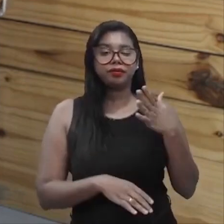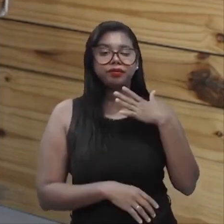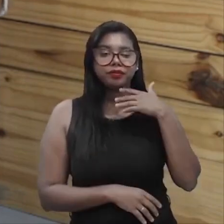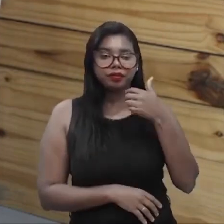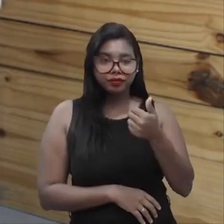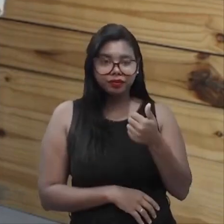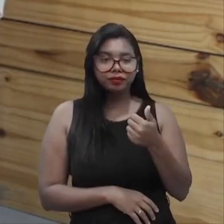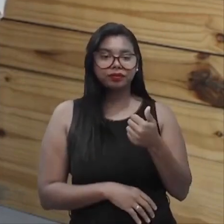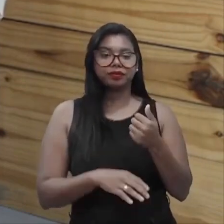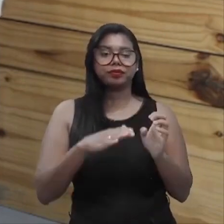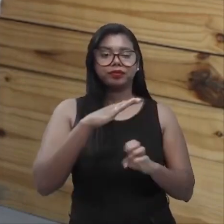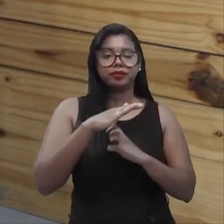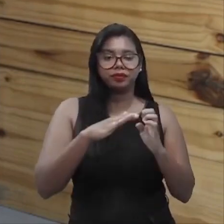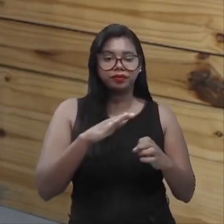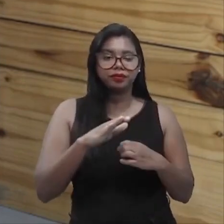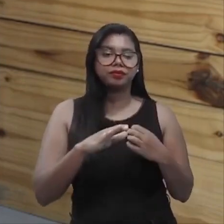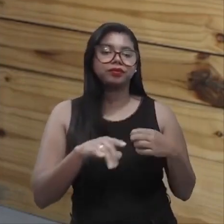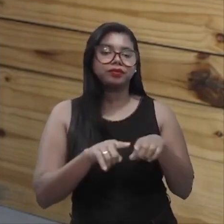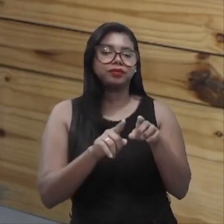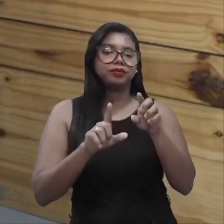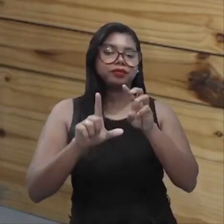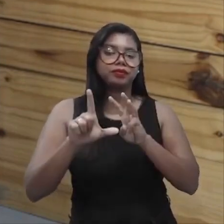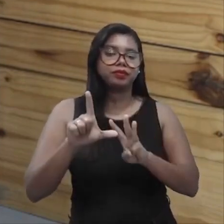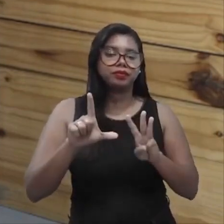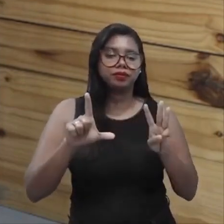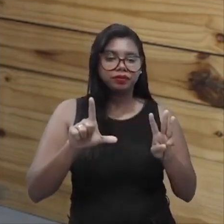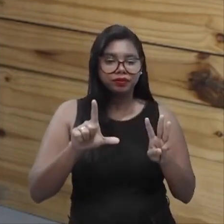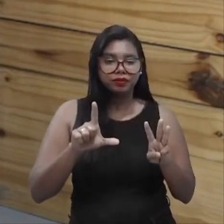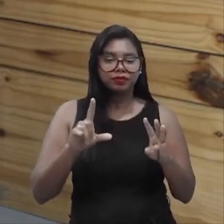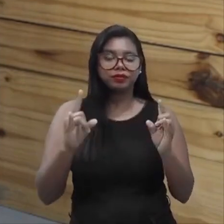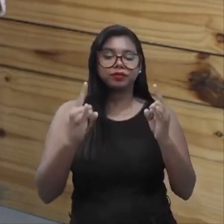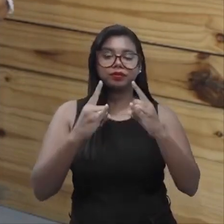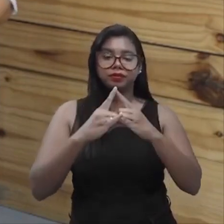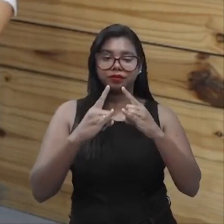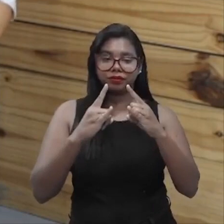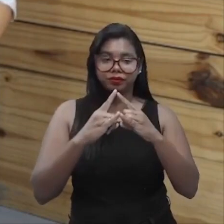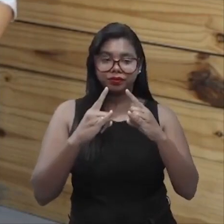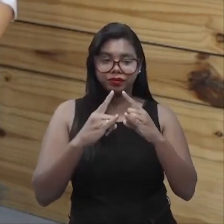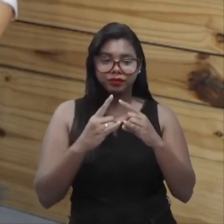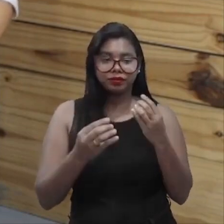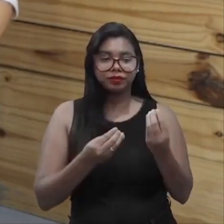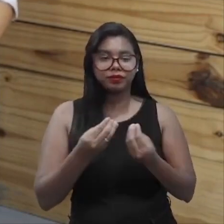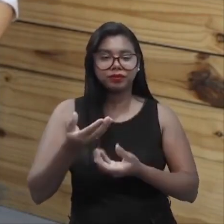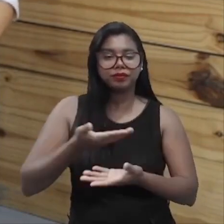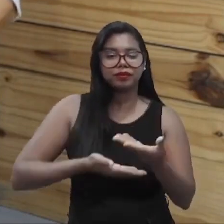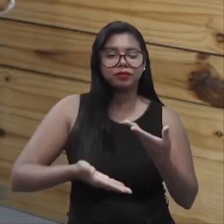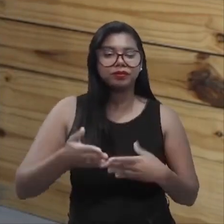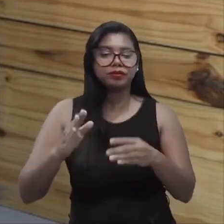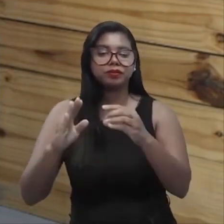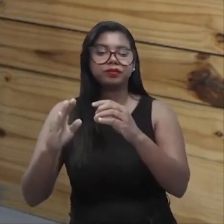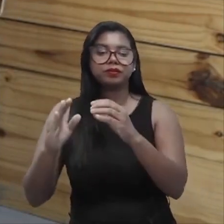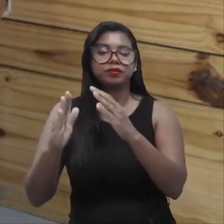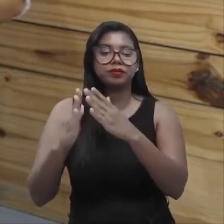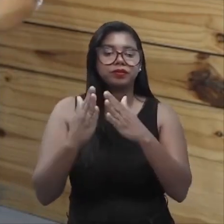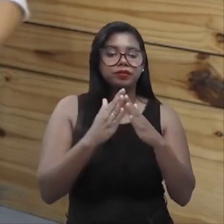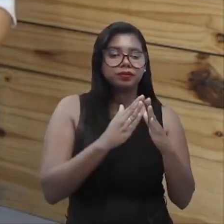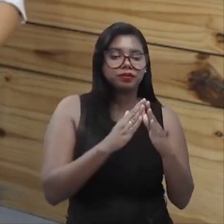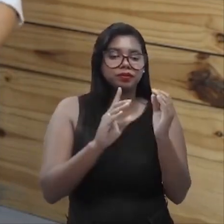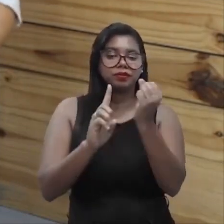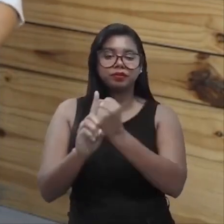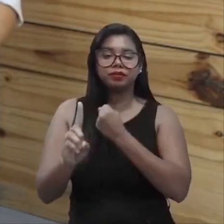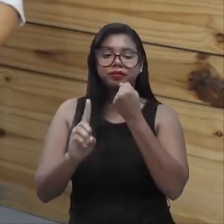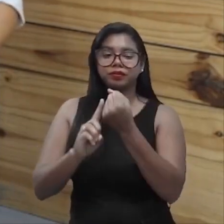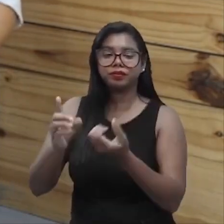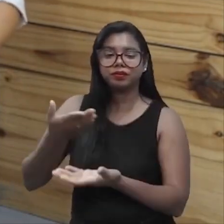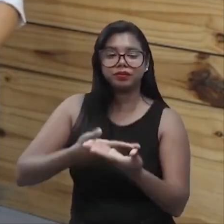digamos, fazer um link do institucional com o entorno. Não é a sociedade com o público. É